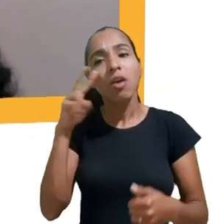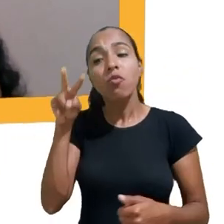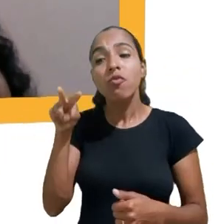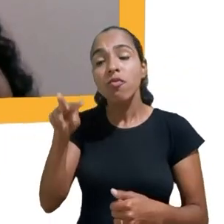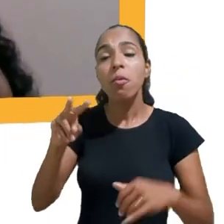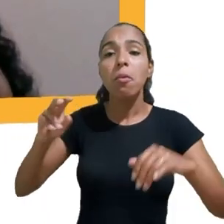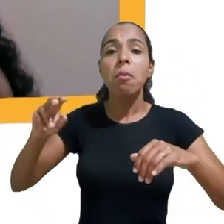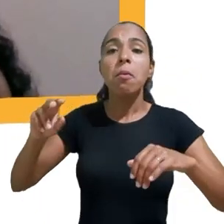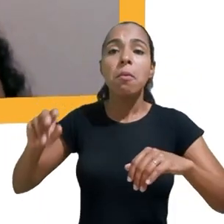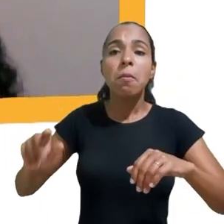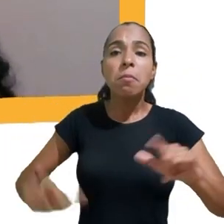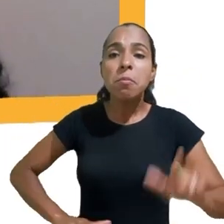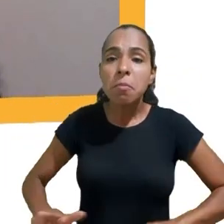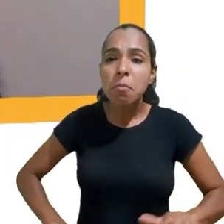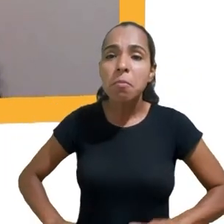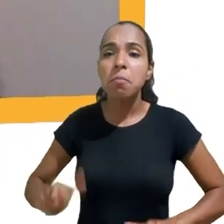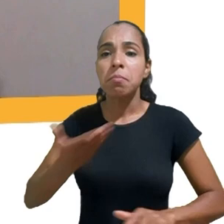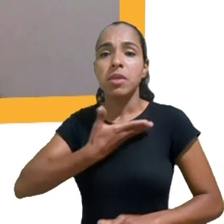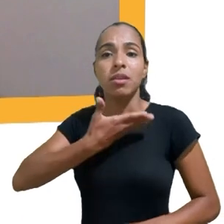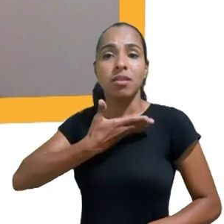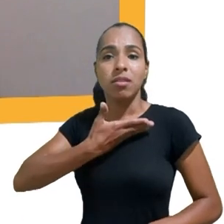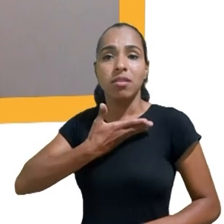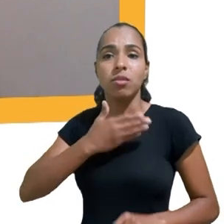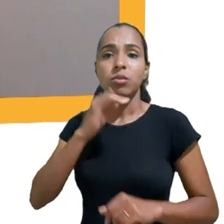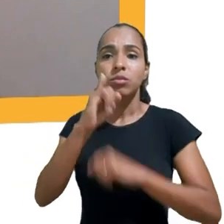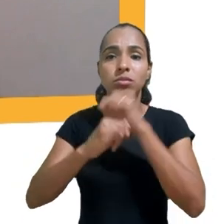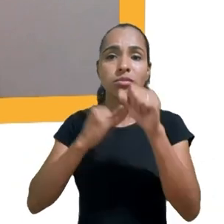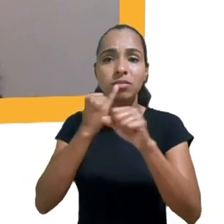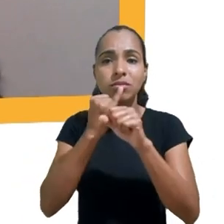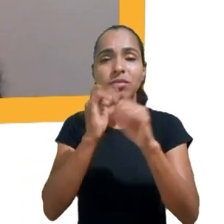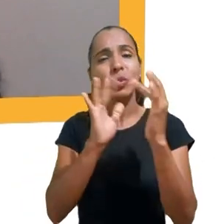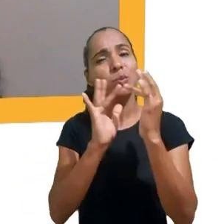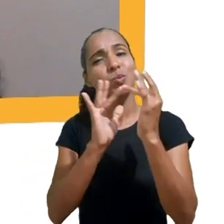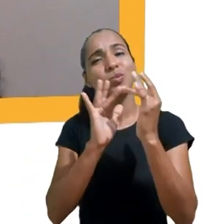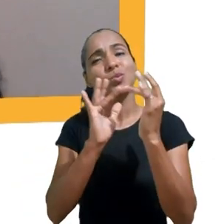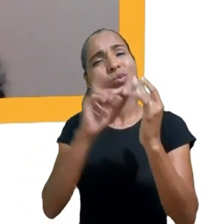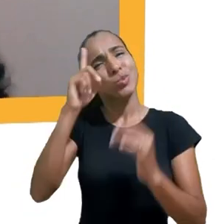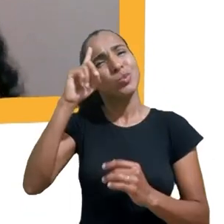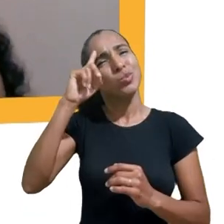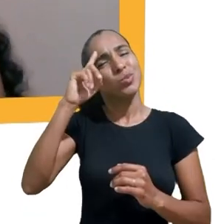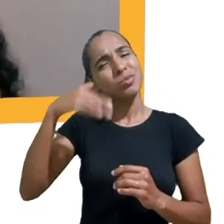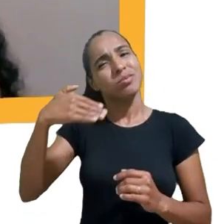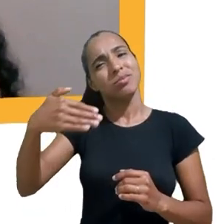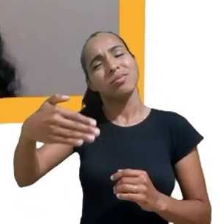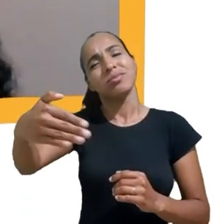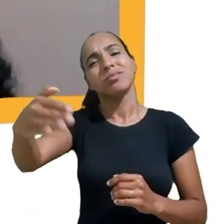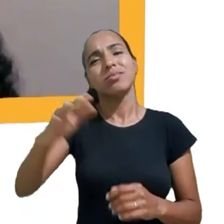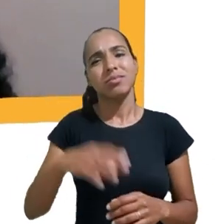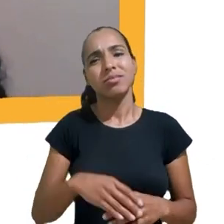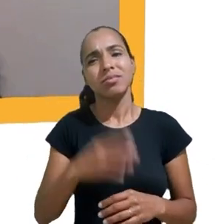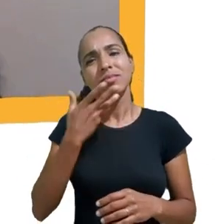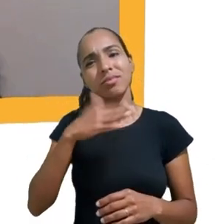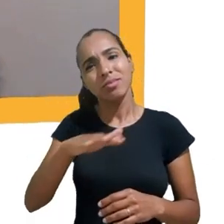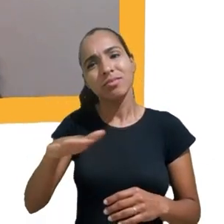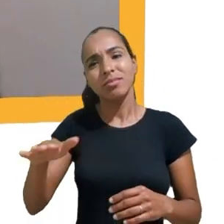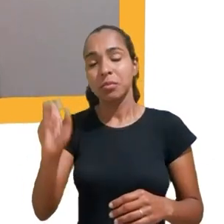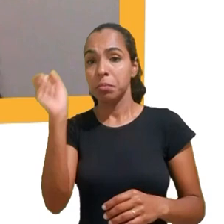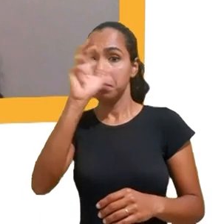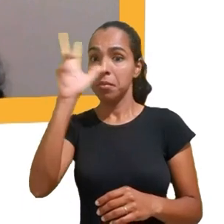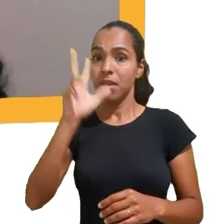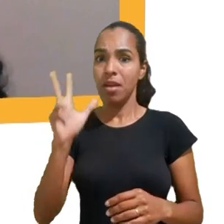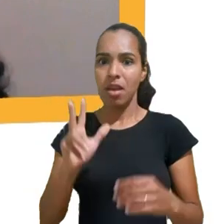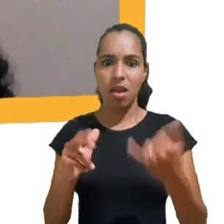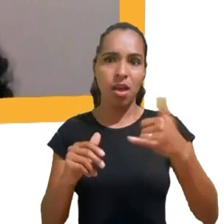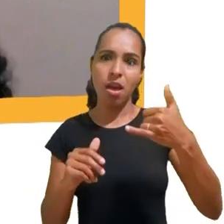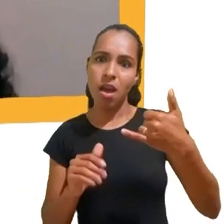contato com a internet, né, e a gente vê cada dia mais as crianças espertas já crescendo com o celular na mão, crianças de um ano de